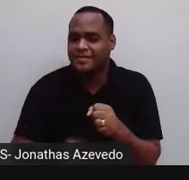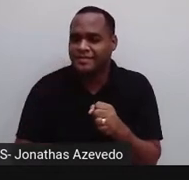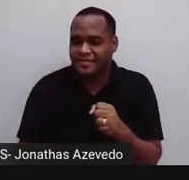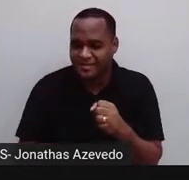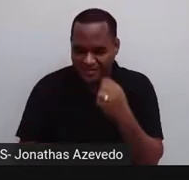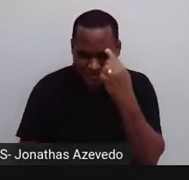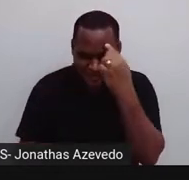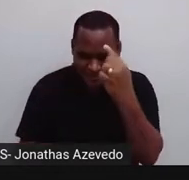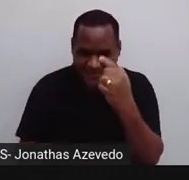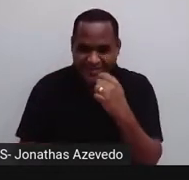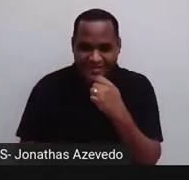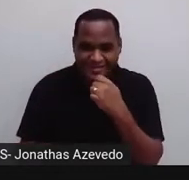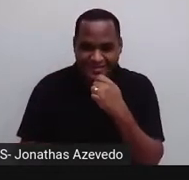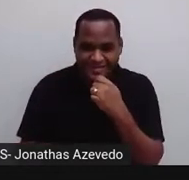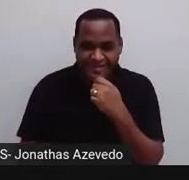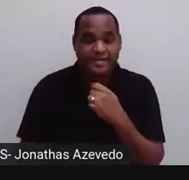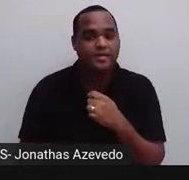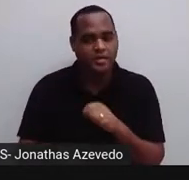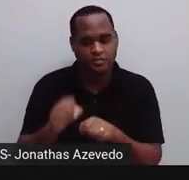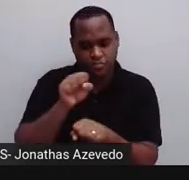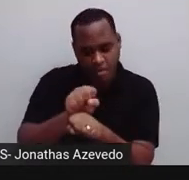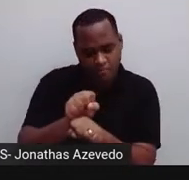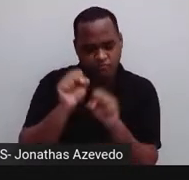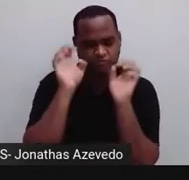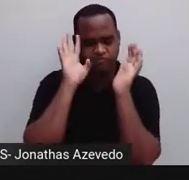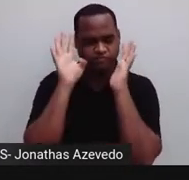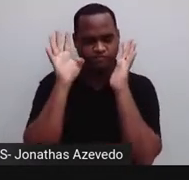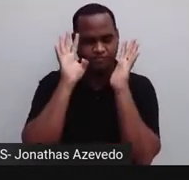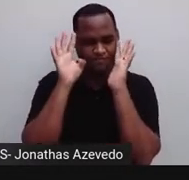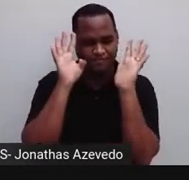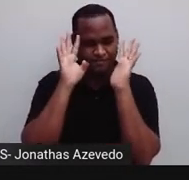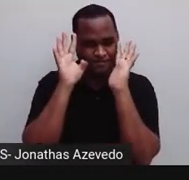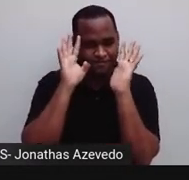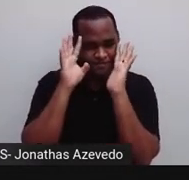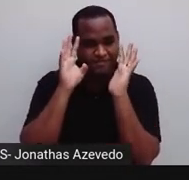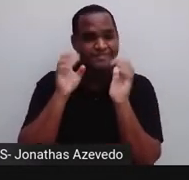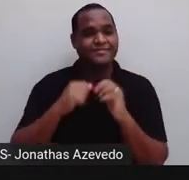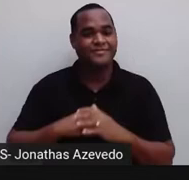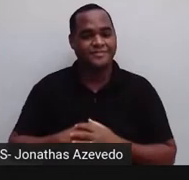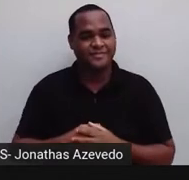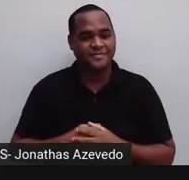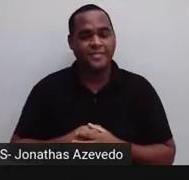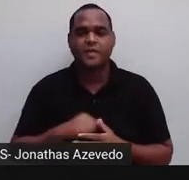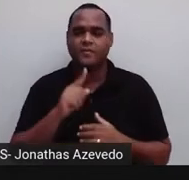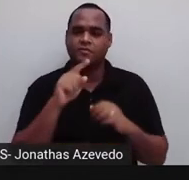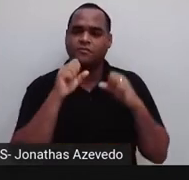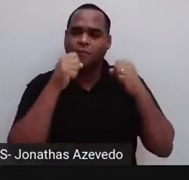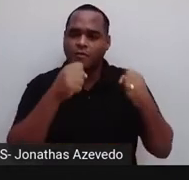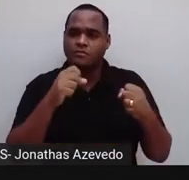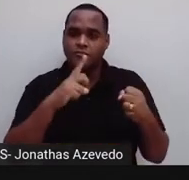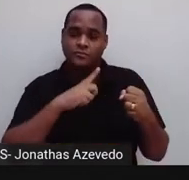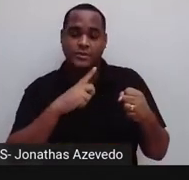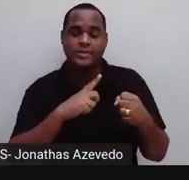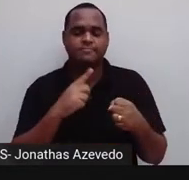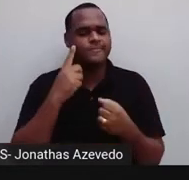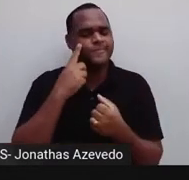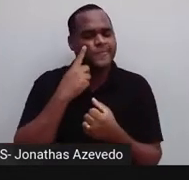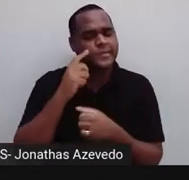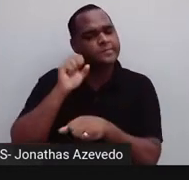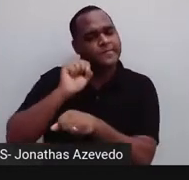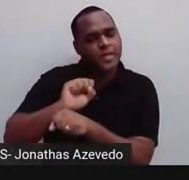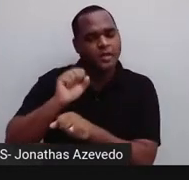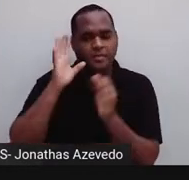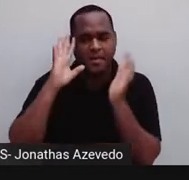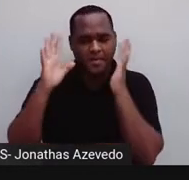tá bom? Então, gente fazia essa pausa e pensava, né? Eu tentava, nós tentávamos fazer com que você